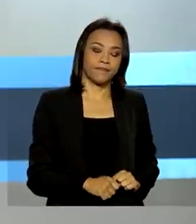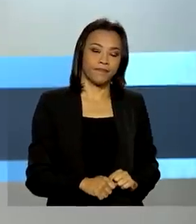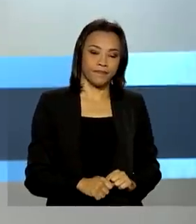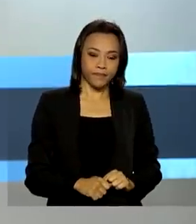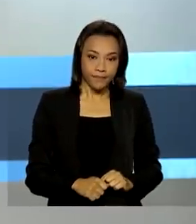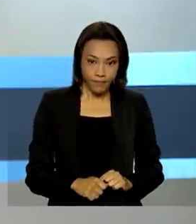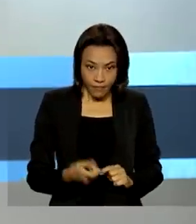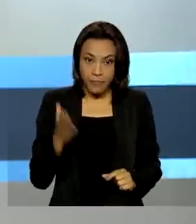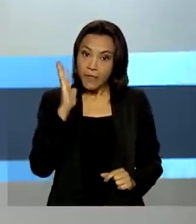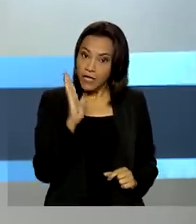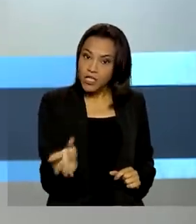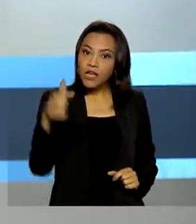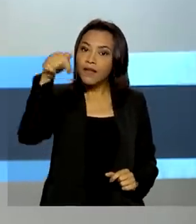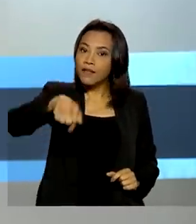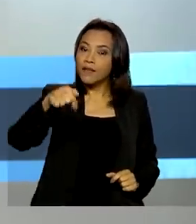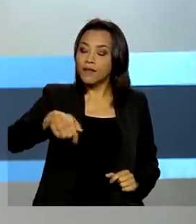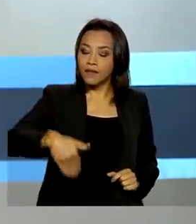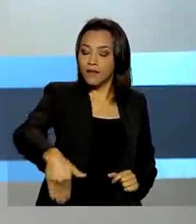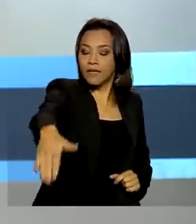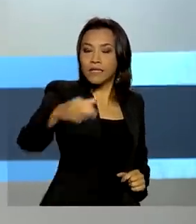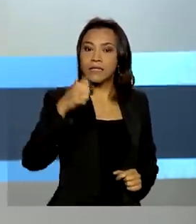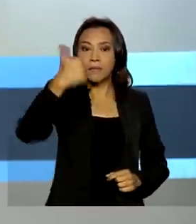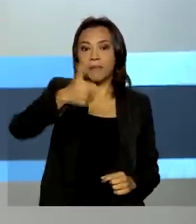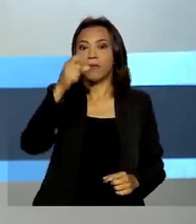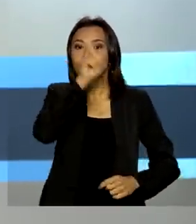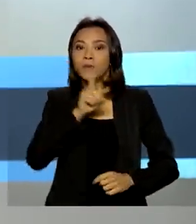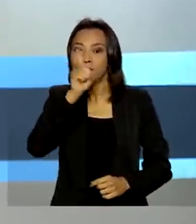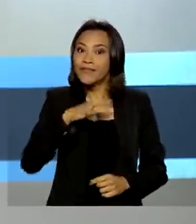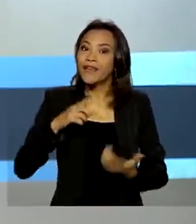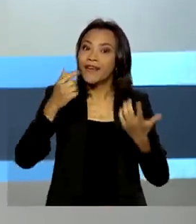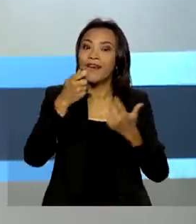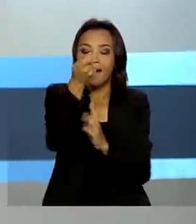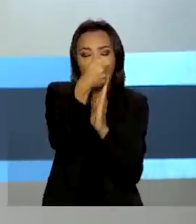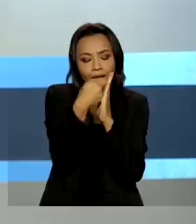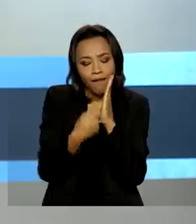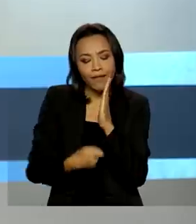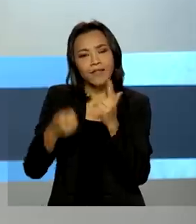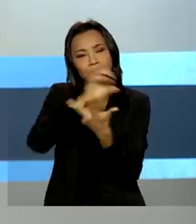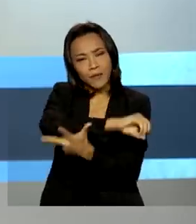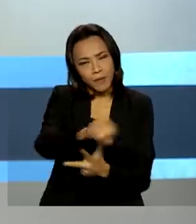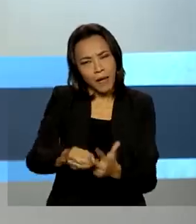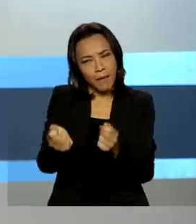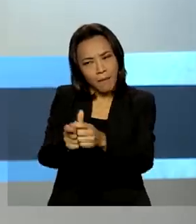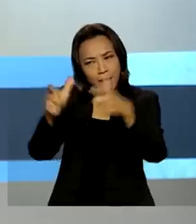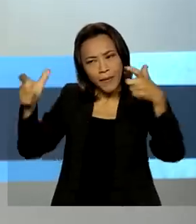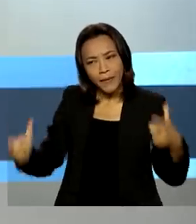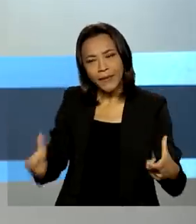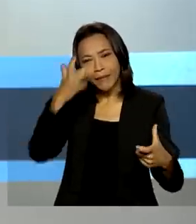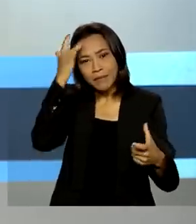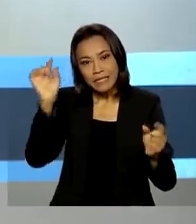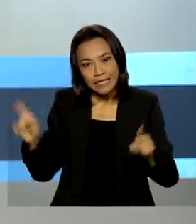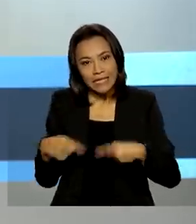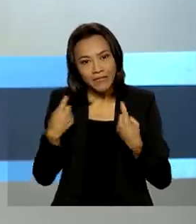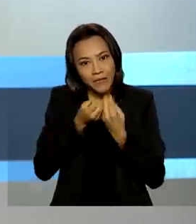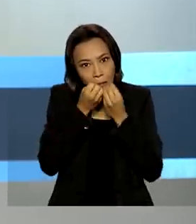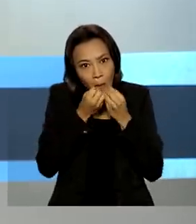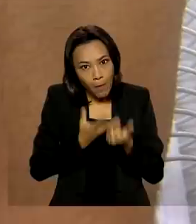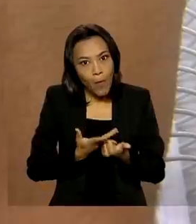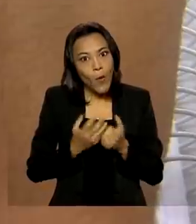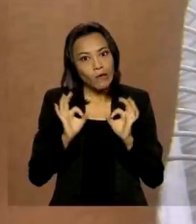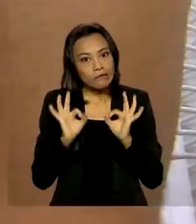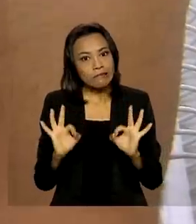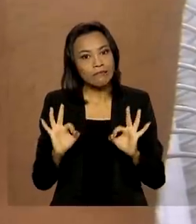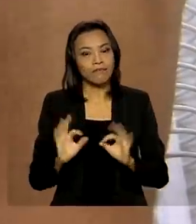E já neste primeiro domingo de prova, tem a redação do Enem. Para muitos candidatos, o desafio é garantir um bom desempenho.